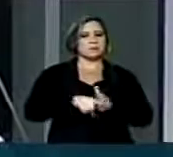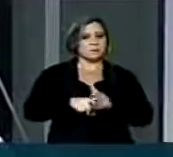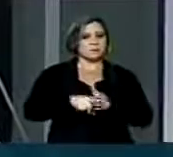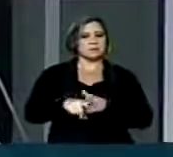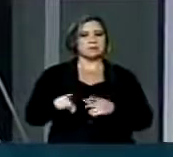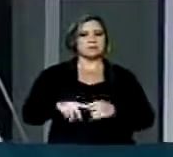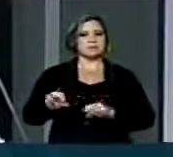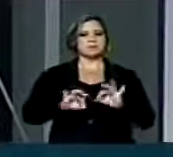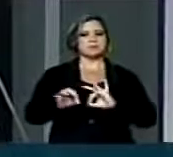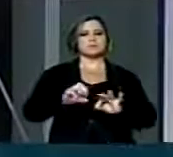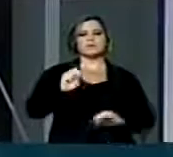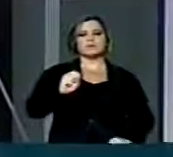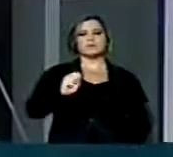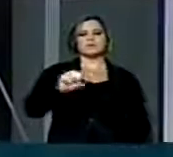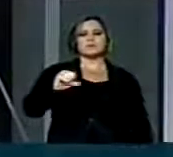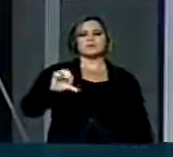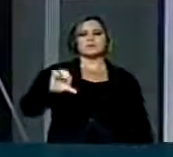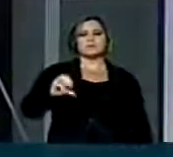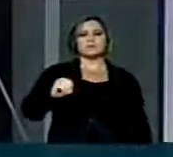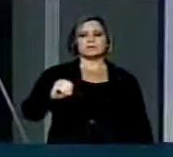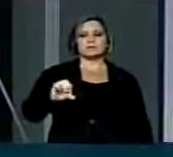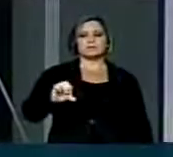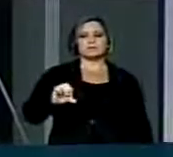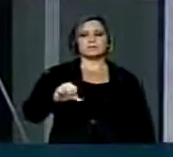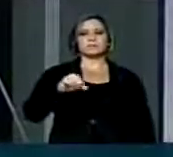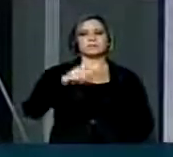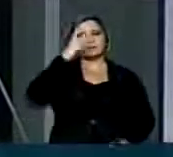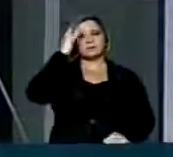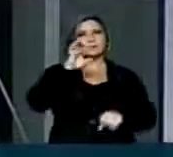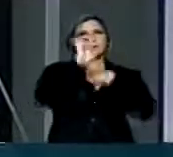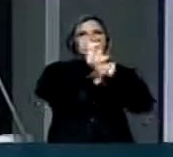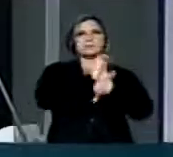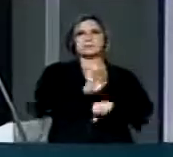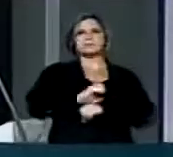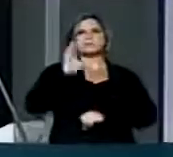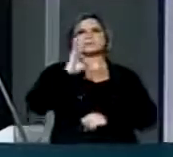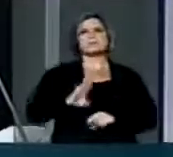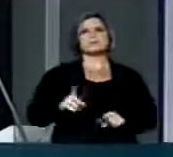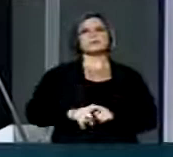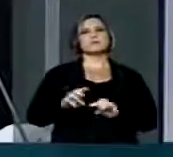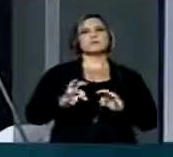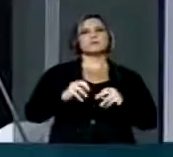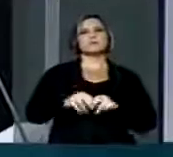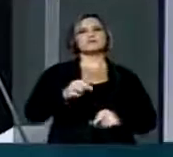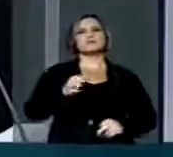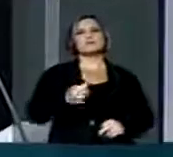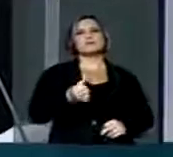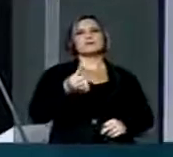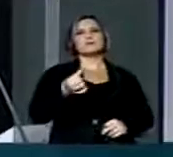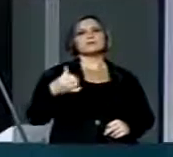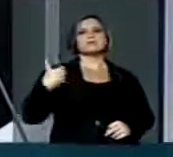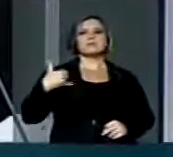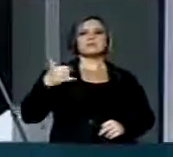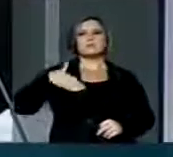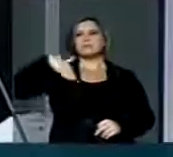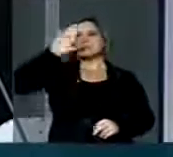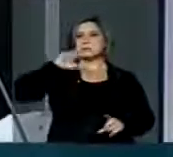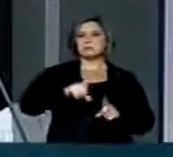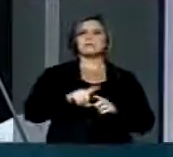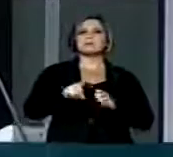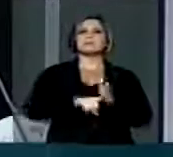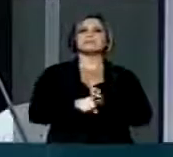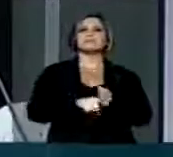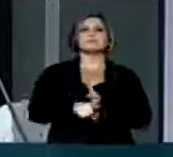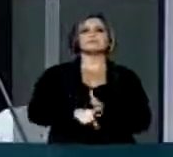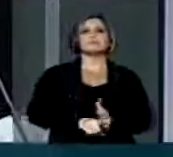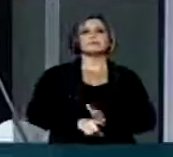809 pessoas de todos os estados brasileiros, com 16 anos ou mais. Os dados